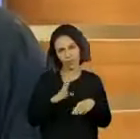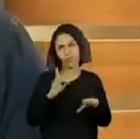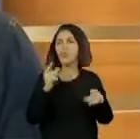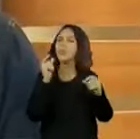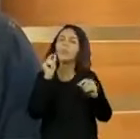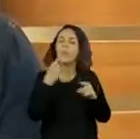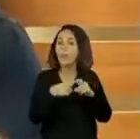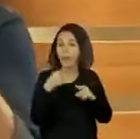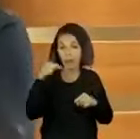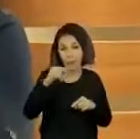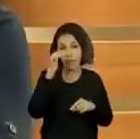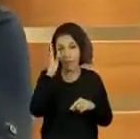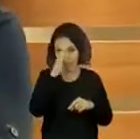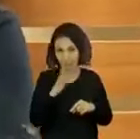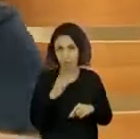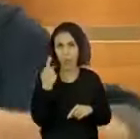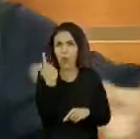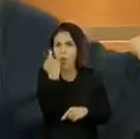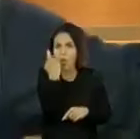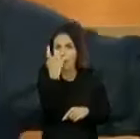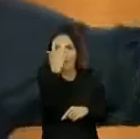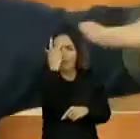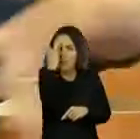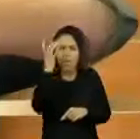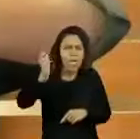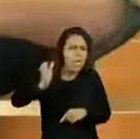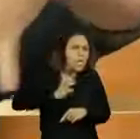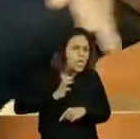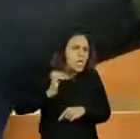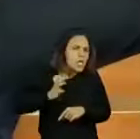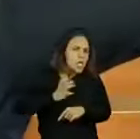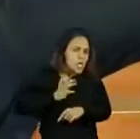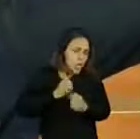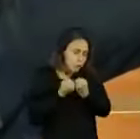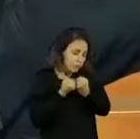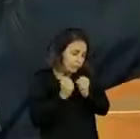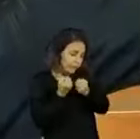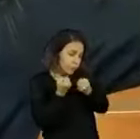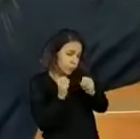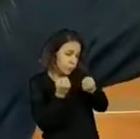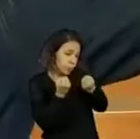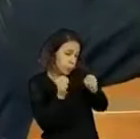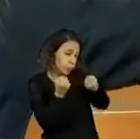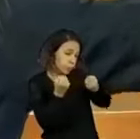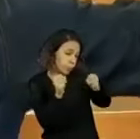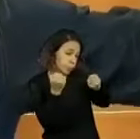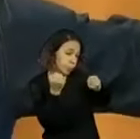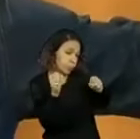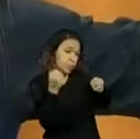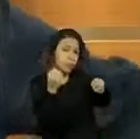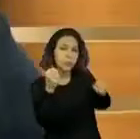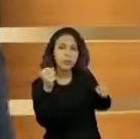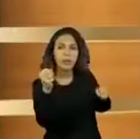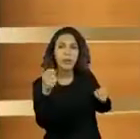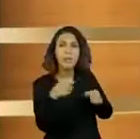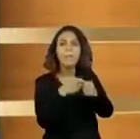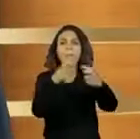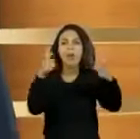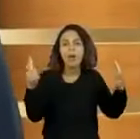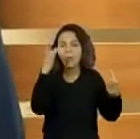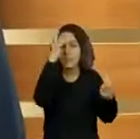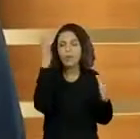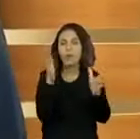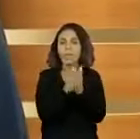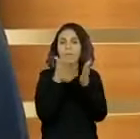Infelizmente, no Brasil, nós temos uma pessoa que tem muita terra. Velho, muita, muita, muita terra. E a grande maioria não tem terra.